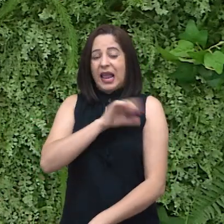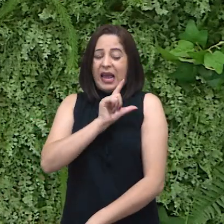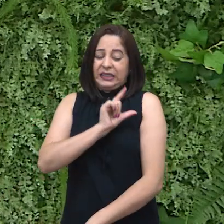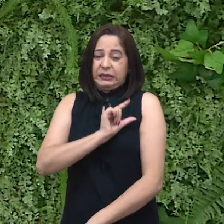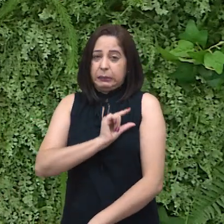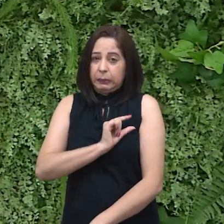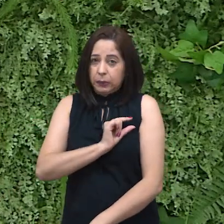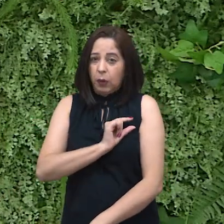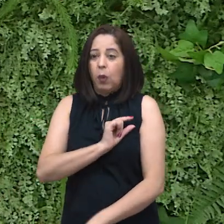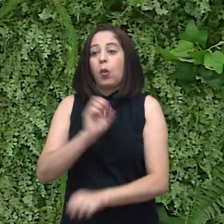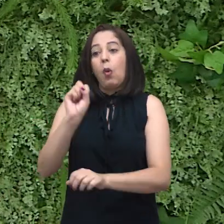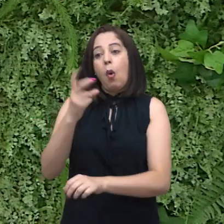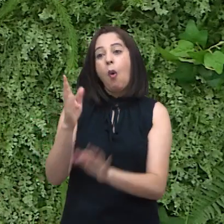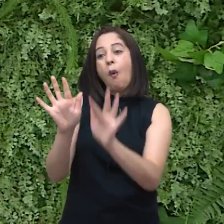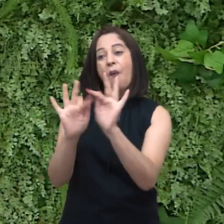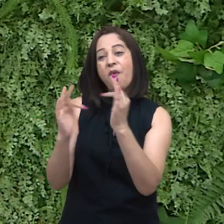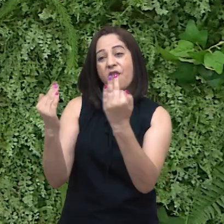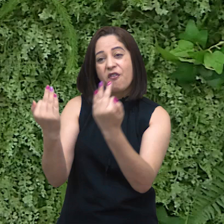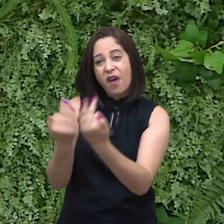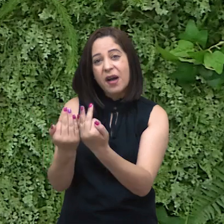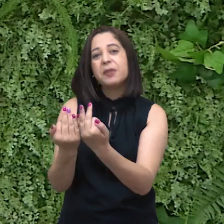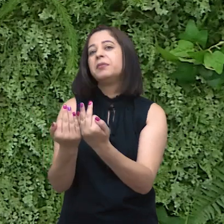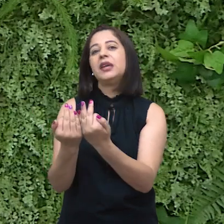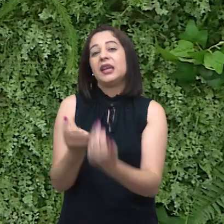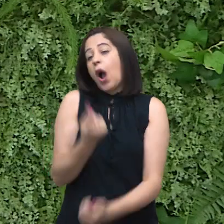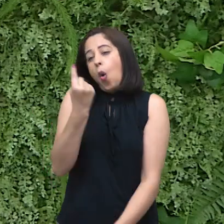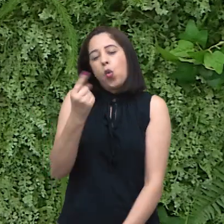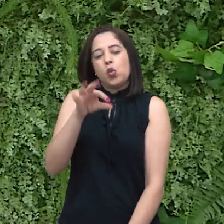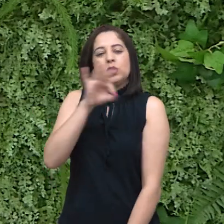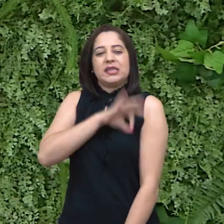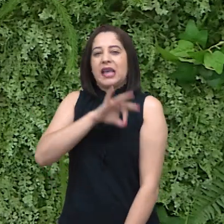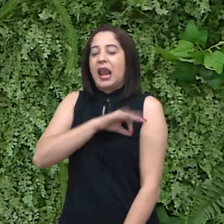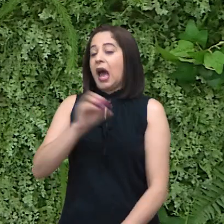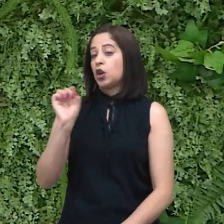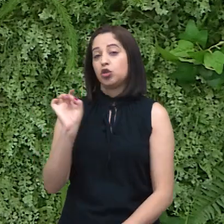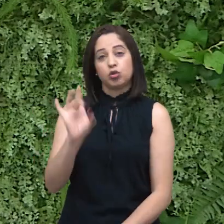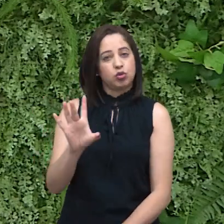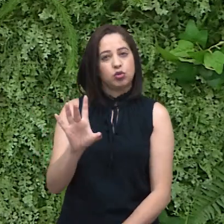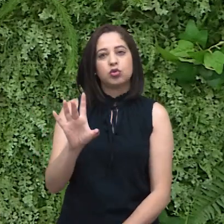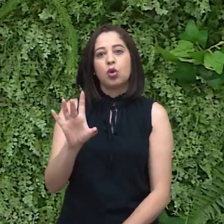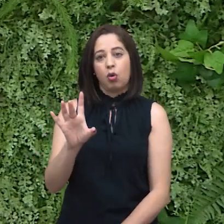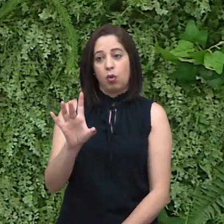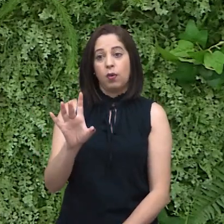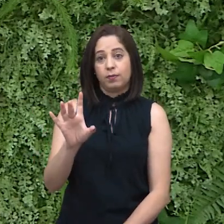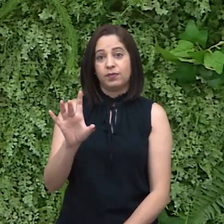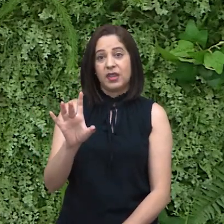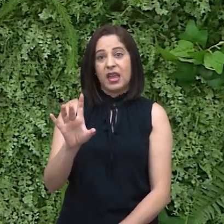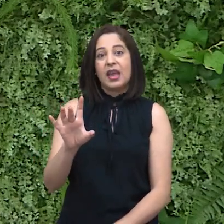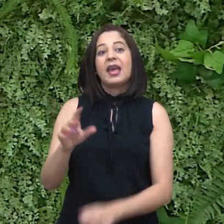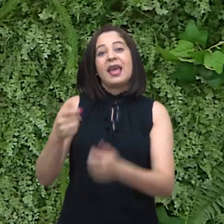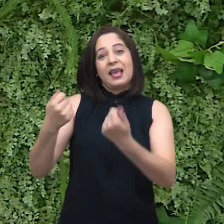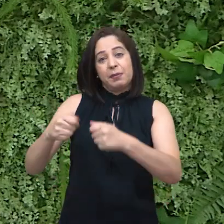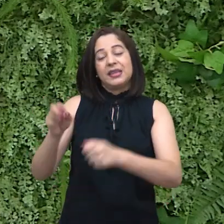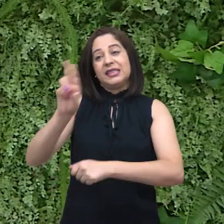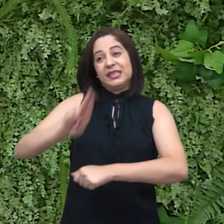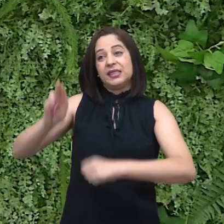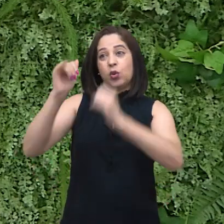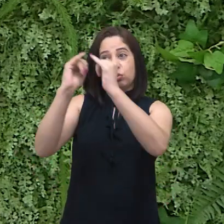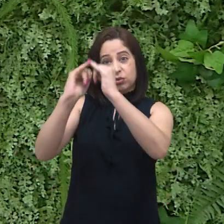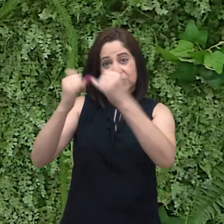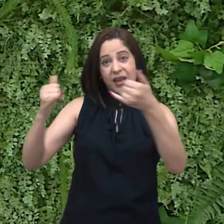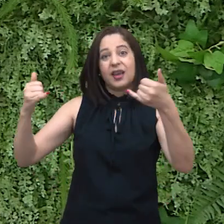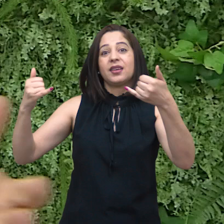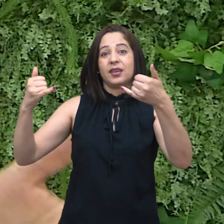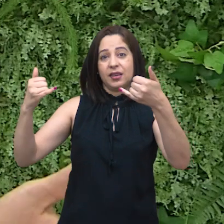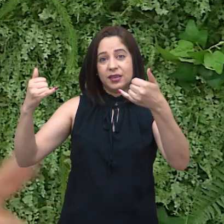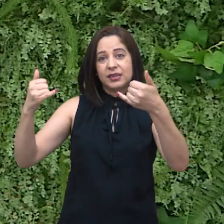até meio salário mínimo, ou famílias que tem uma renda de até um salário mínimo, mas que tem alguém que necessita de energia para a manutenção da